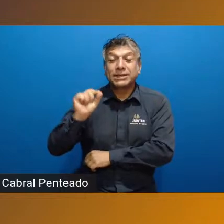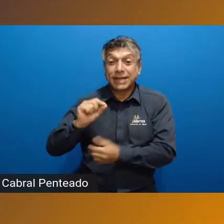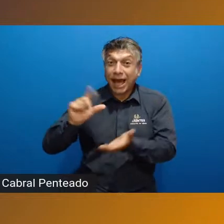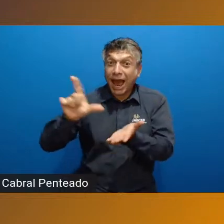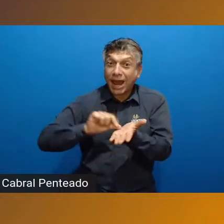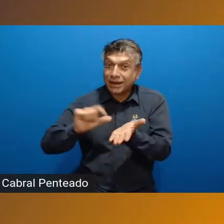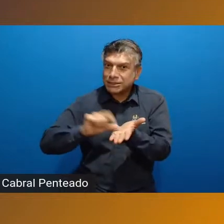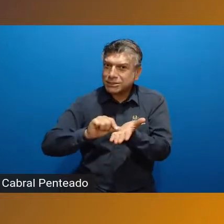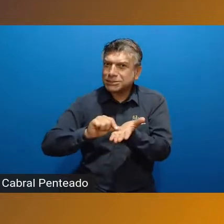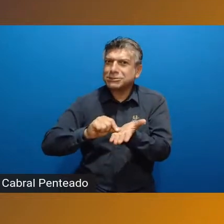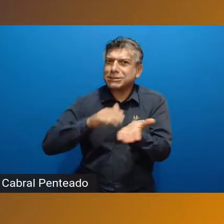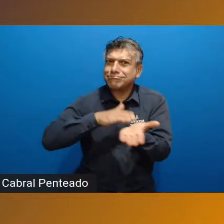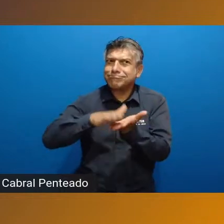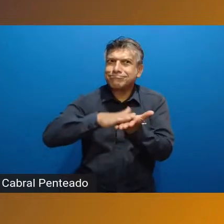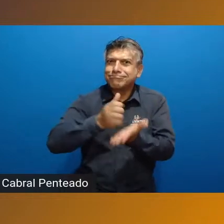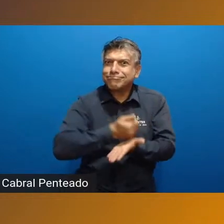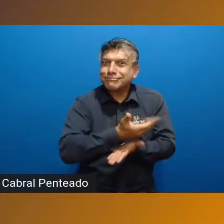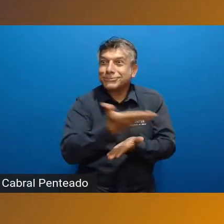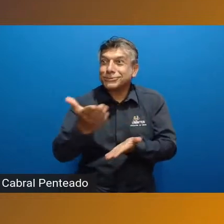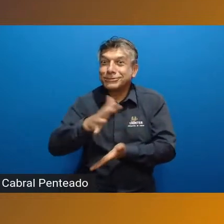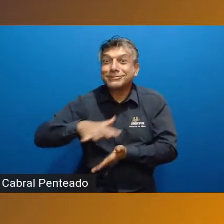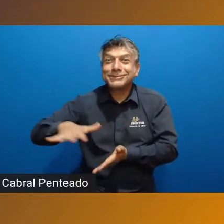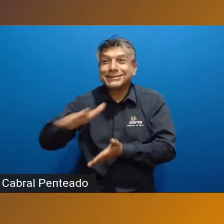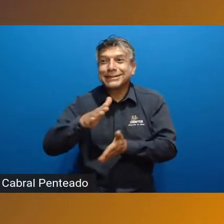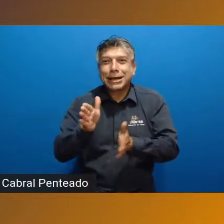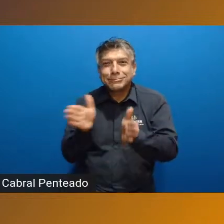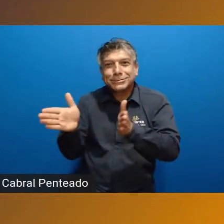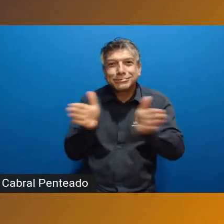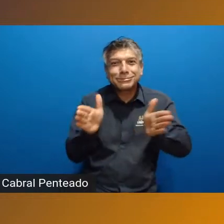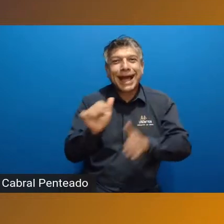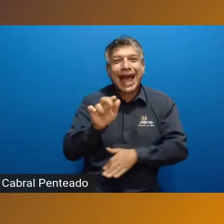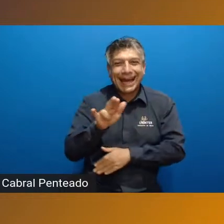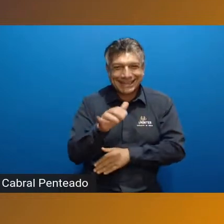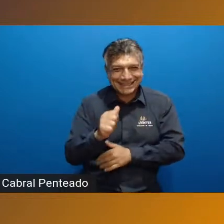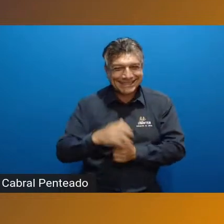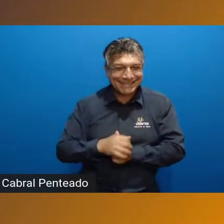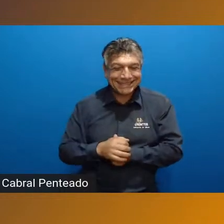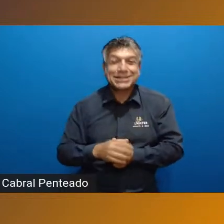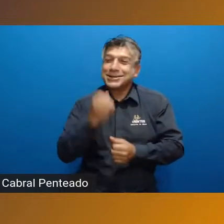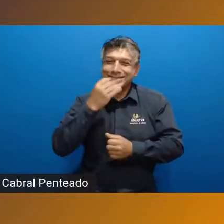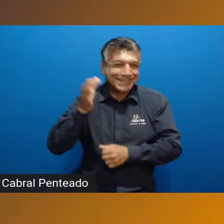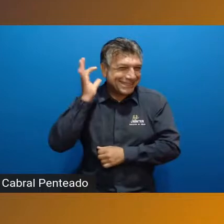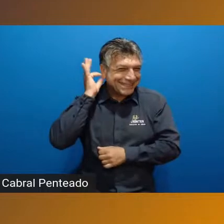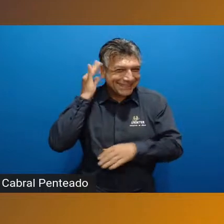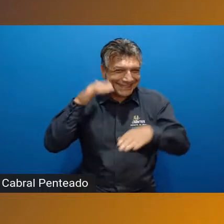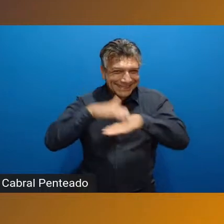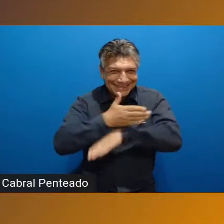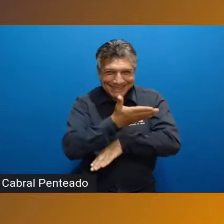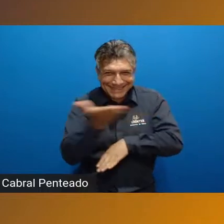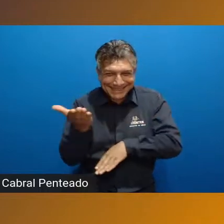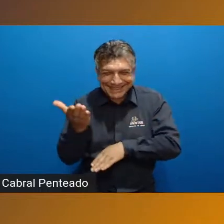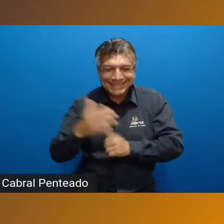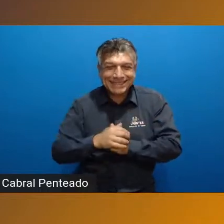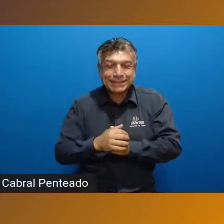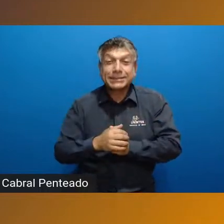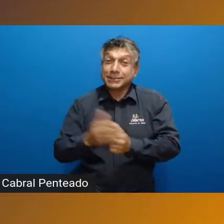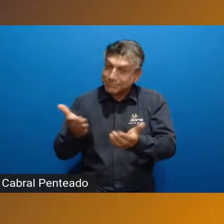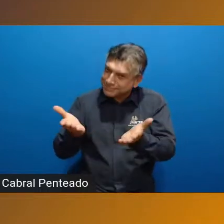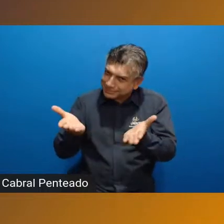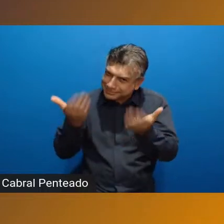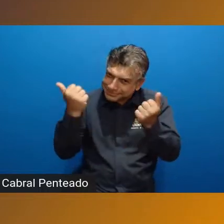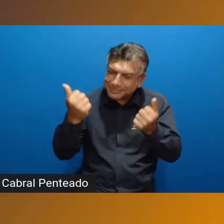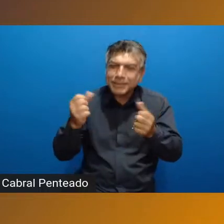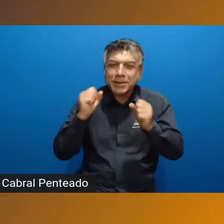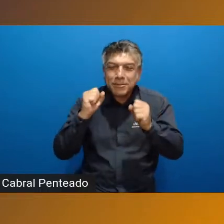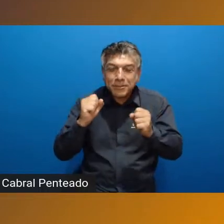publicados por essas áreas também. Então, uma ótima noite a todos. Participem.